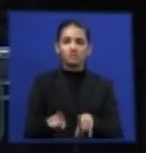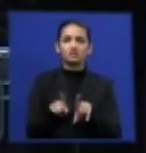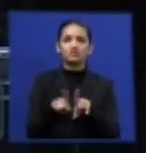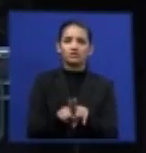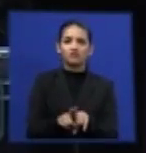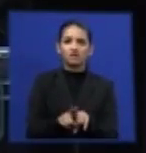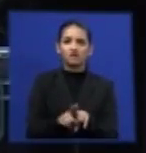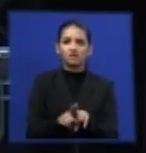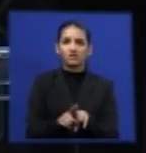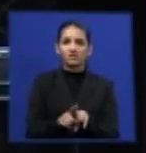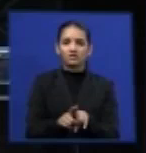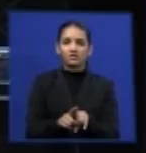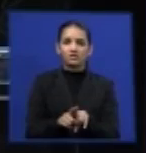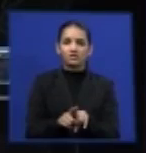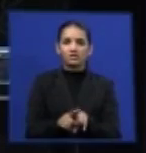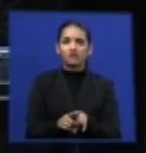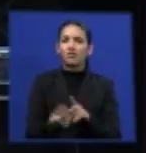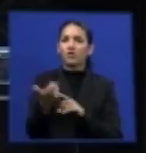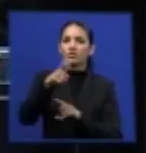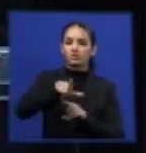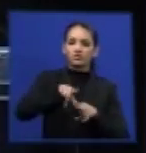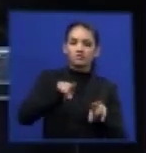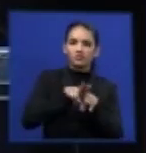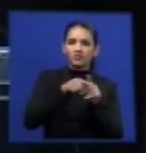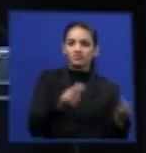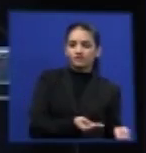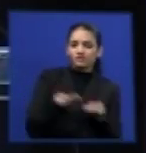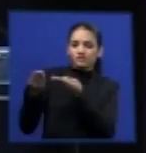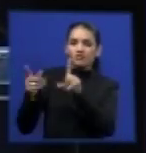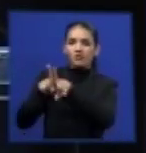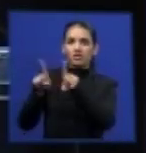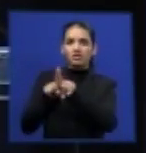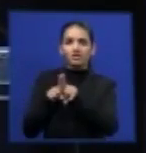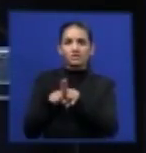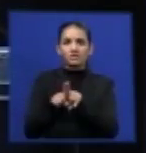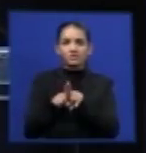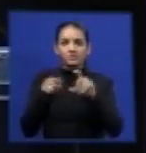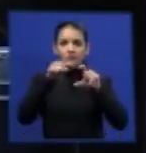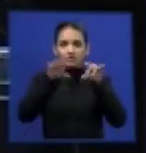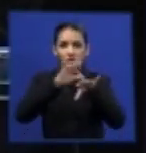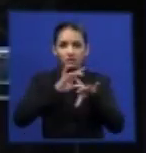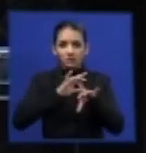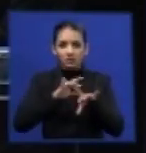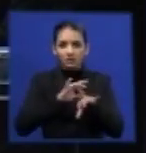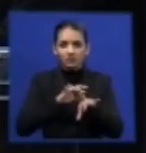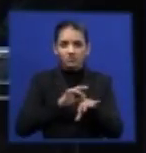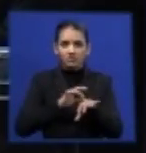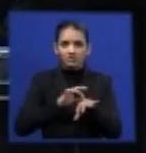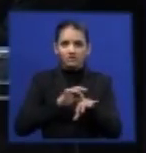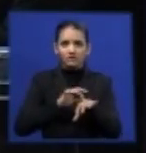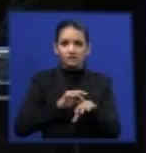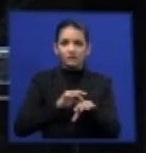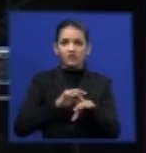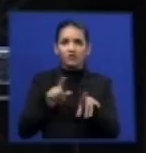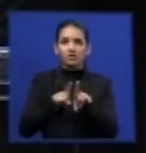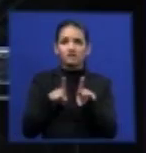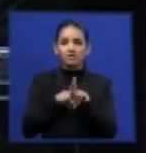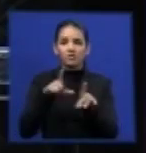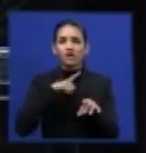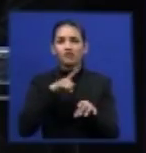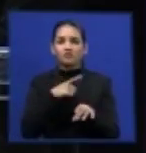exportado, que não diz respeito, e fora também os pneus que vão rodando nos carros